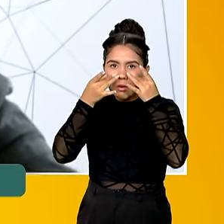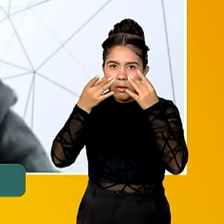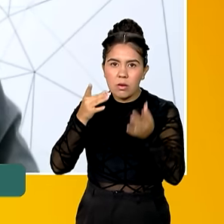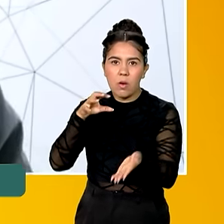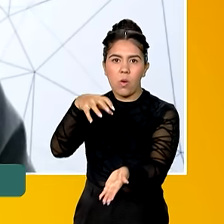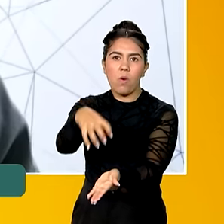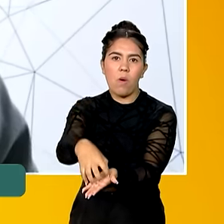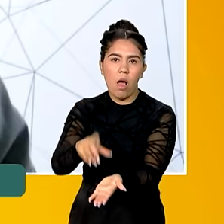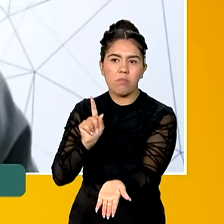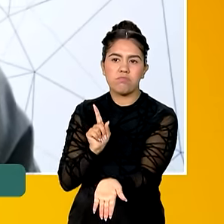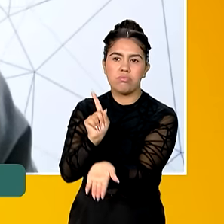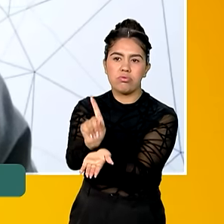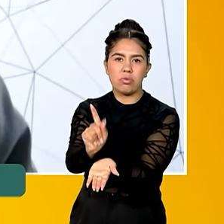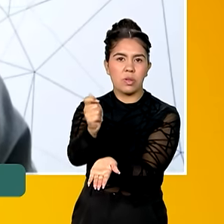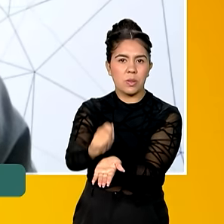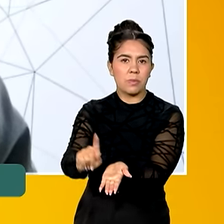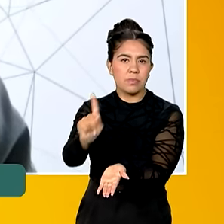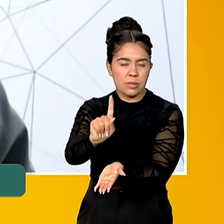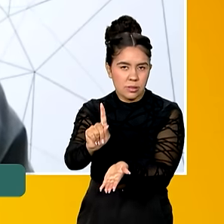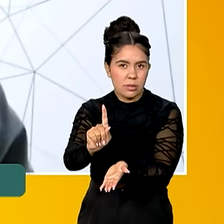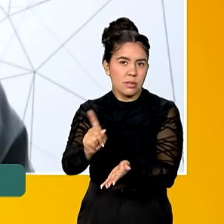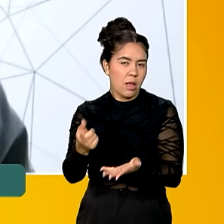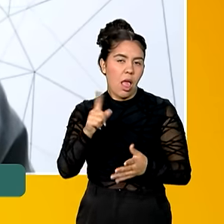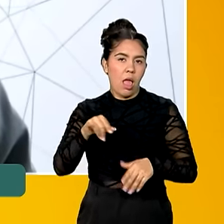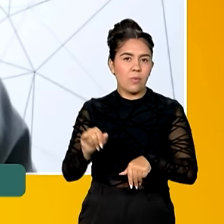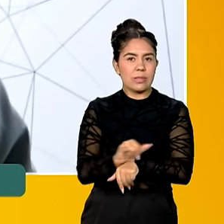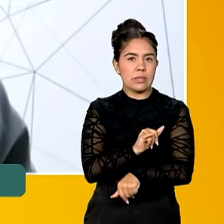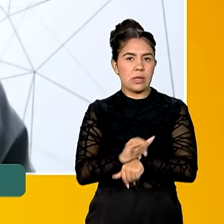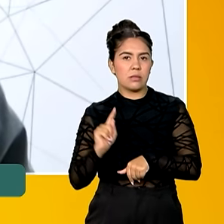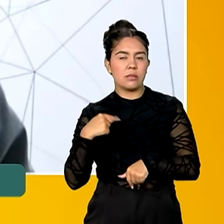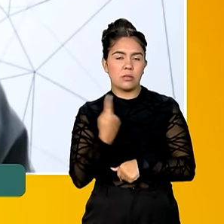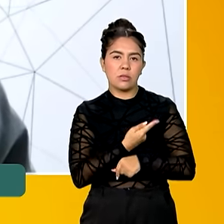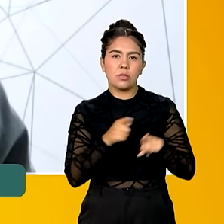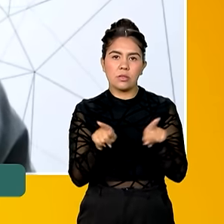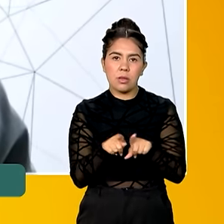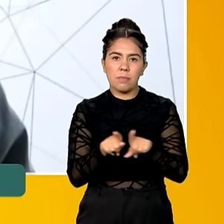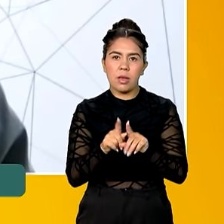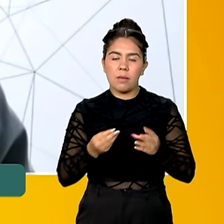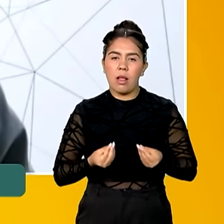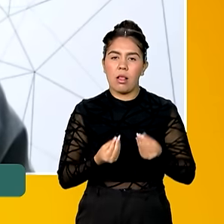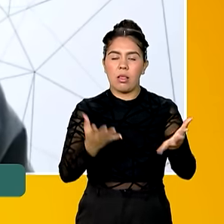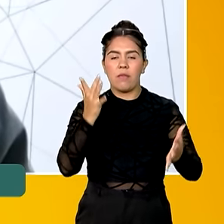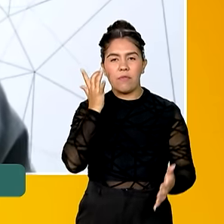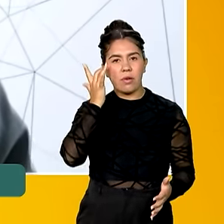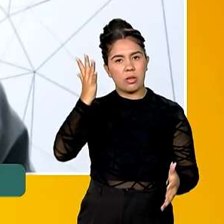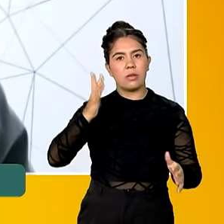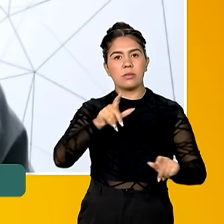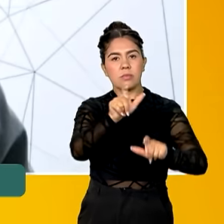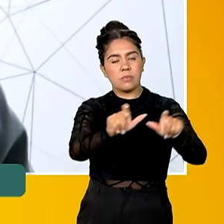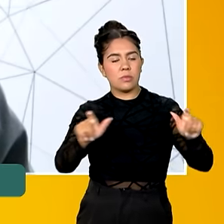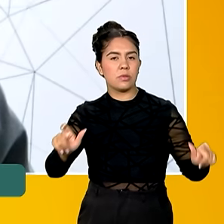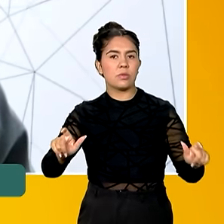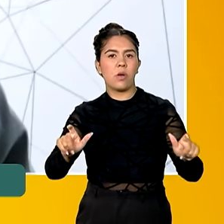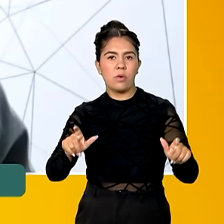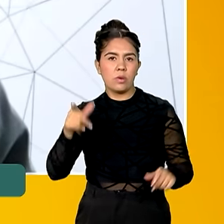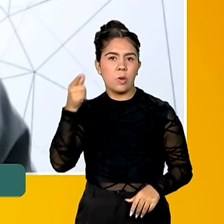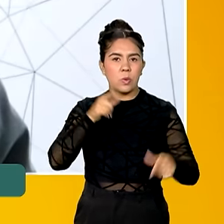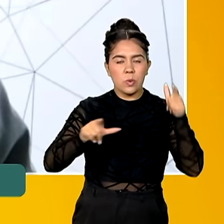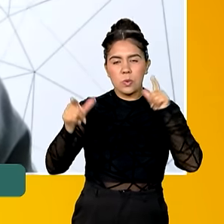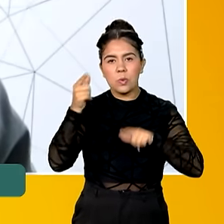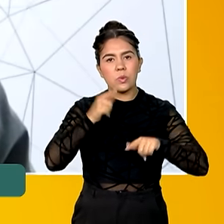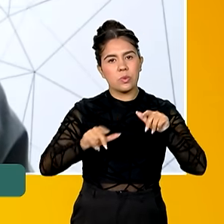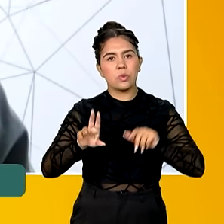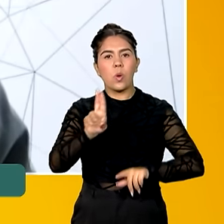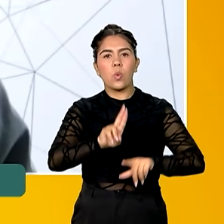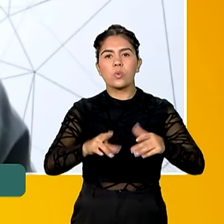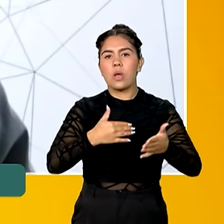órgão público. Então, é mais uma forma da gente eliminar etapas presenciais na interação com o cidadão para que ele possa consumir